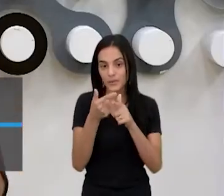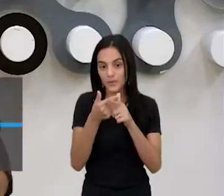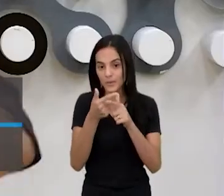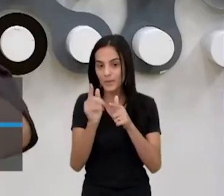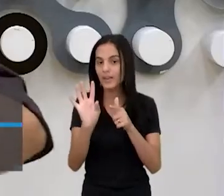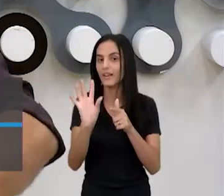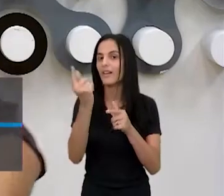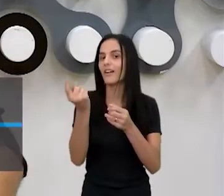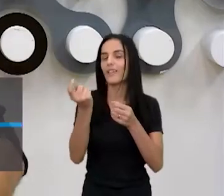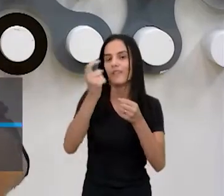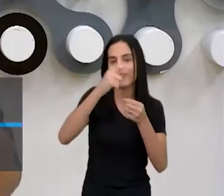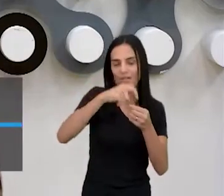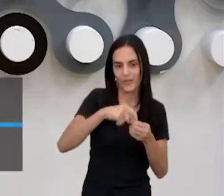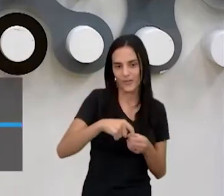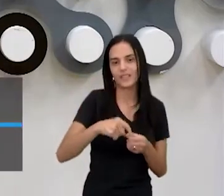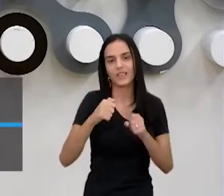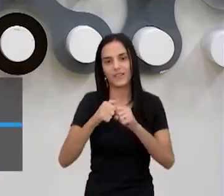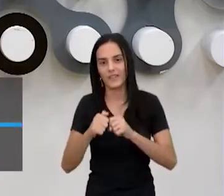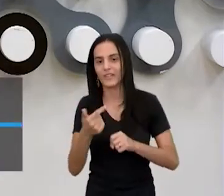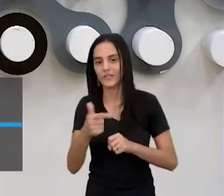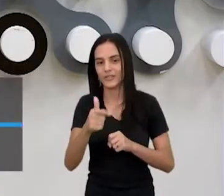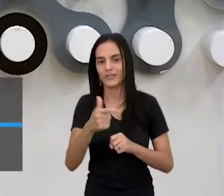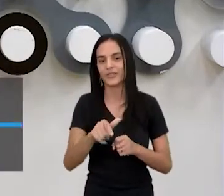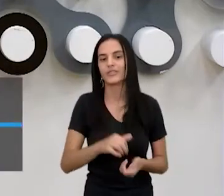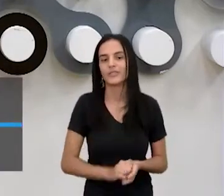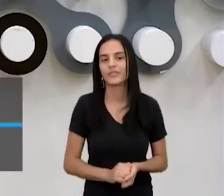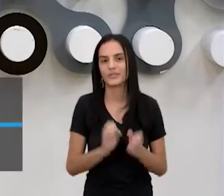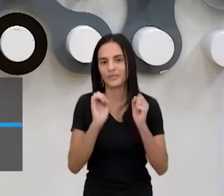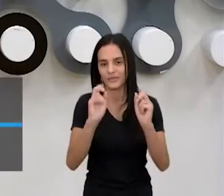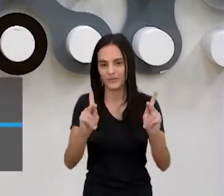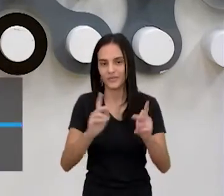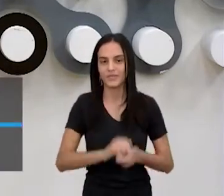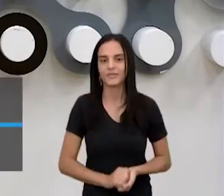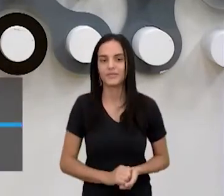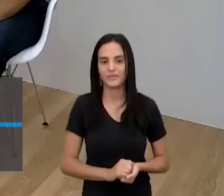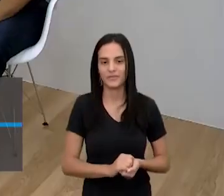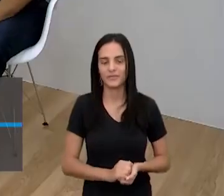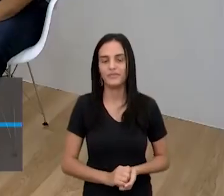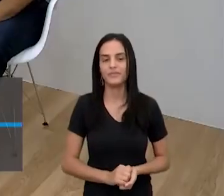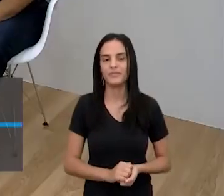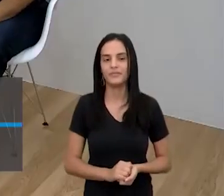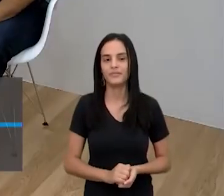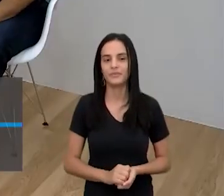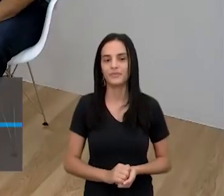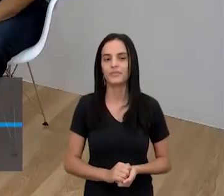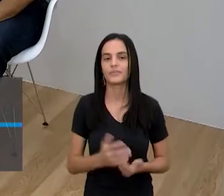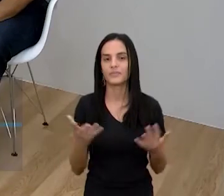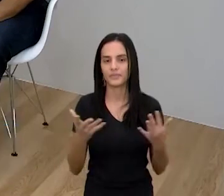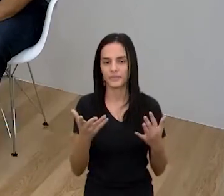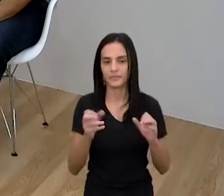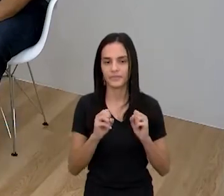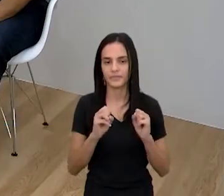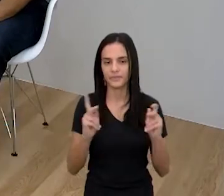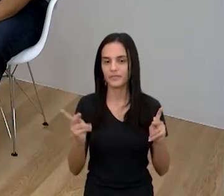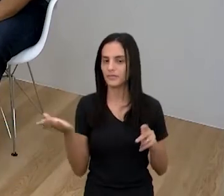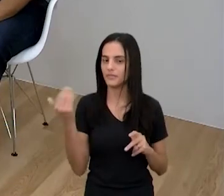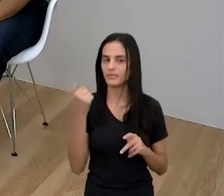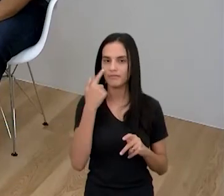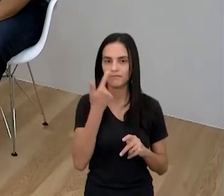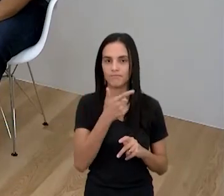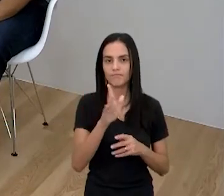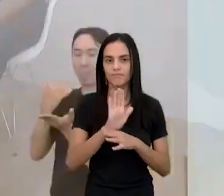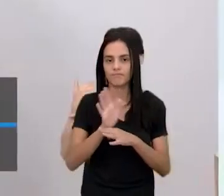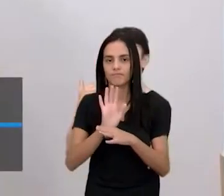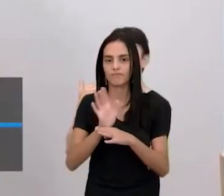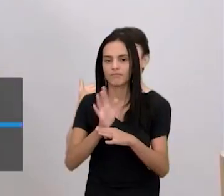a gente volta aqui, faz de novo e manda lá a aula, porque a gente é desse. Quem sabe faz ao vivo. Quem sabe faz ao vivo e faz agora. Beleza. Bora, roda o